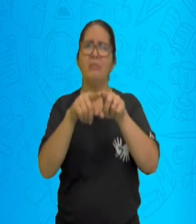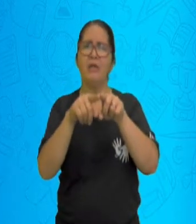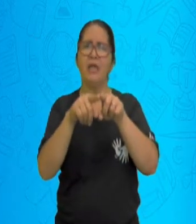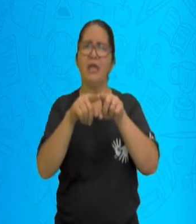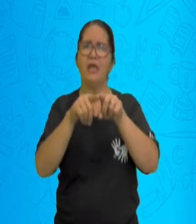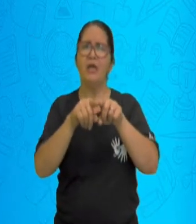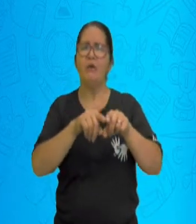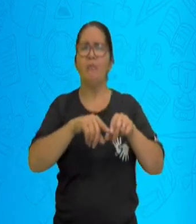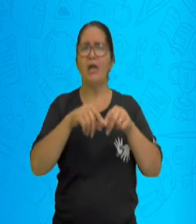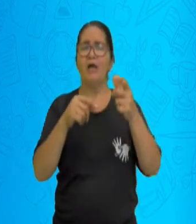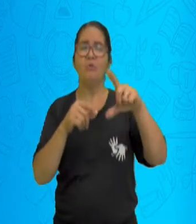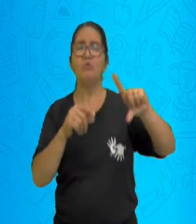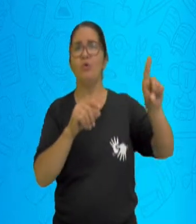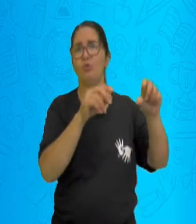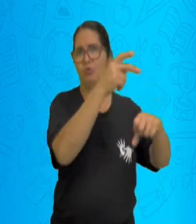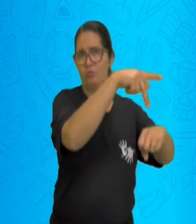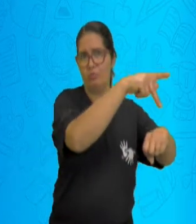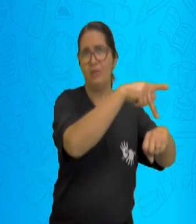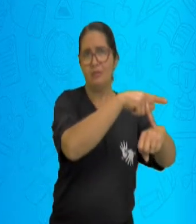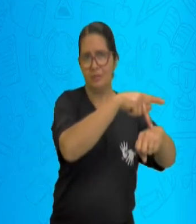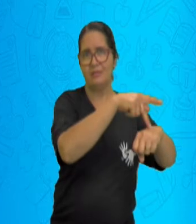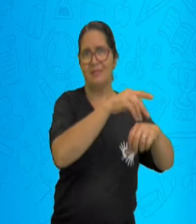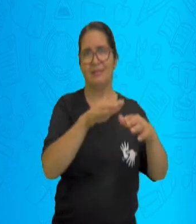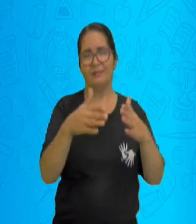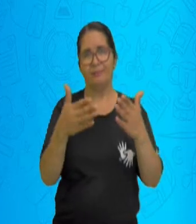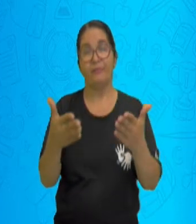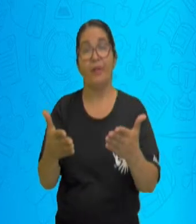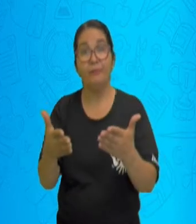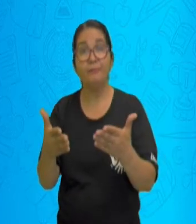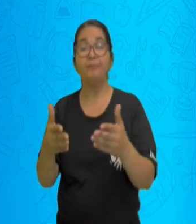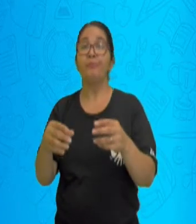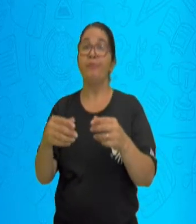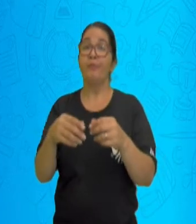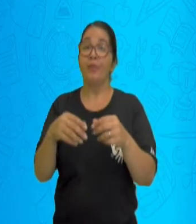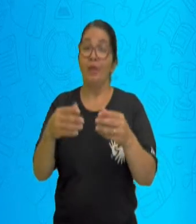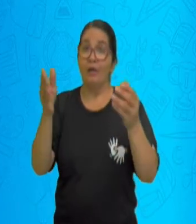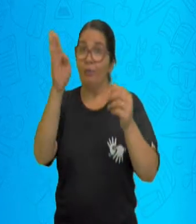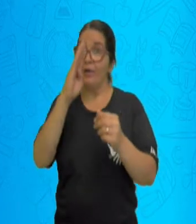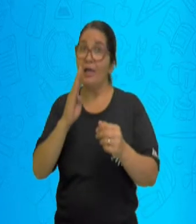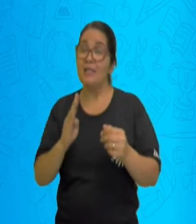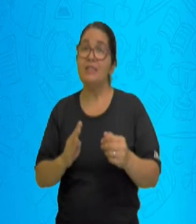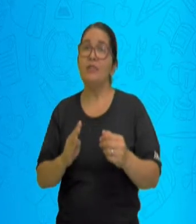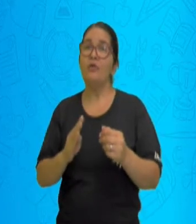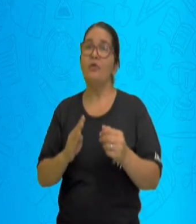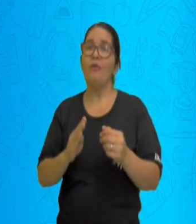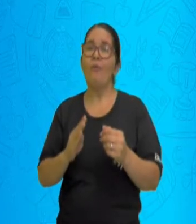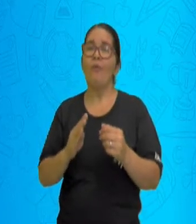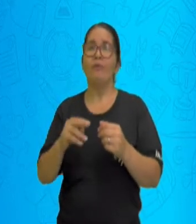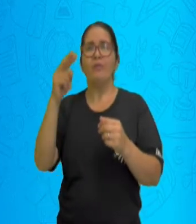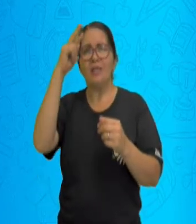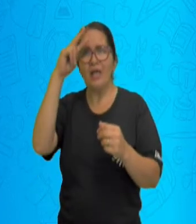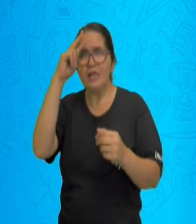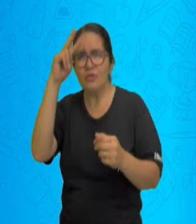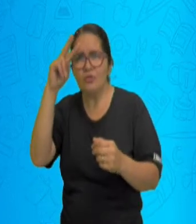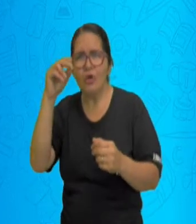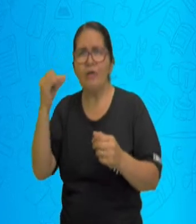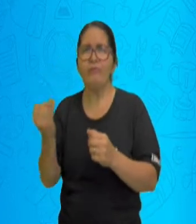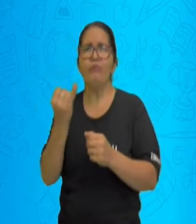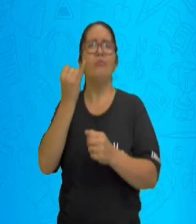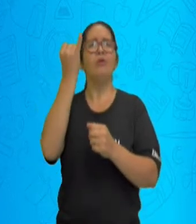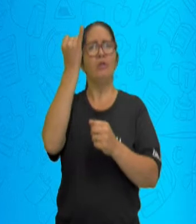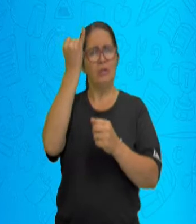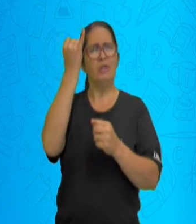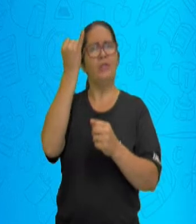motivo de pessoas buscarem o nosso país como morada. Uma questão que está ligada aqui também por questões